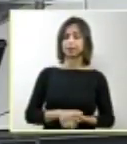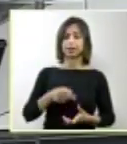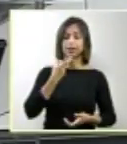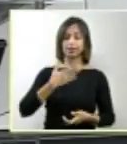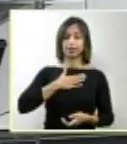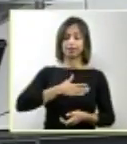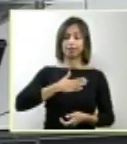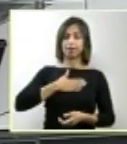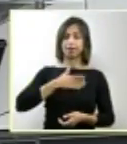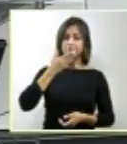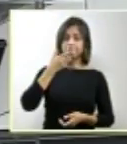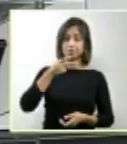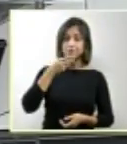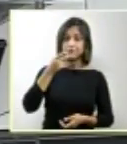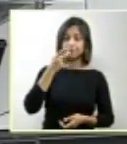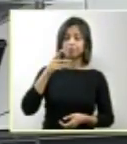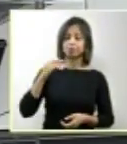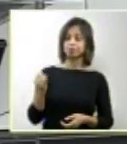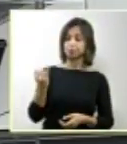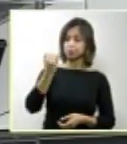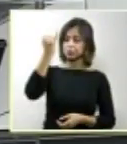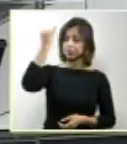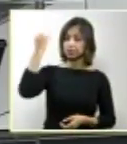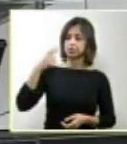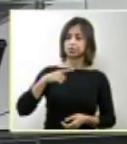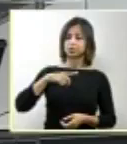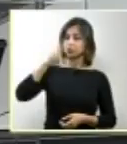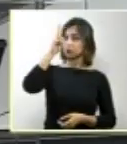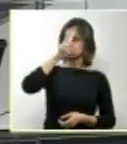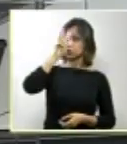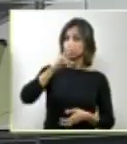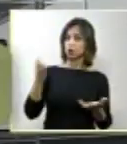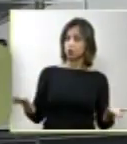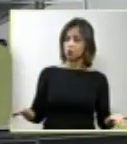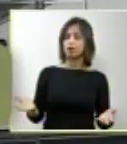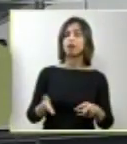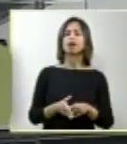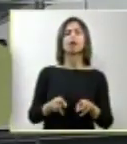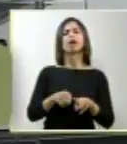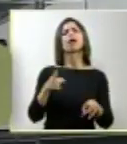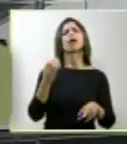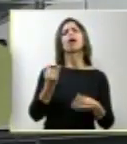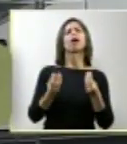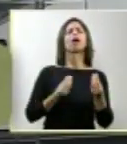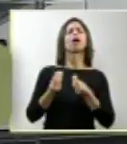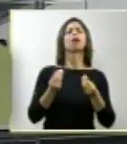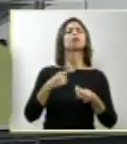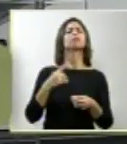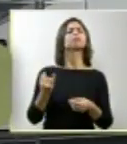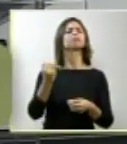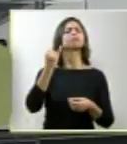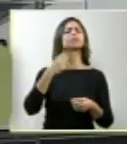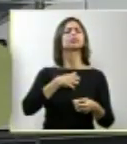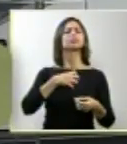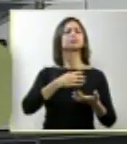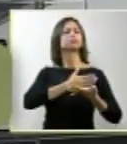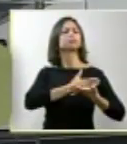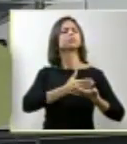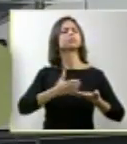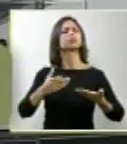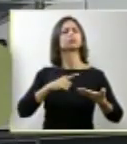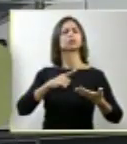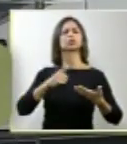da importância histórica, não é a primeira vez, mas é fundamental em temas tão relevantes da sociedade, essa iniciativa do Supremo